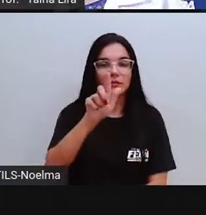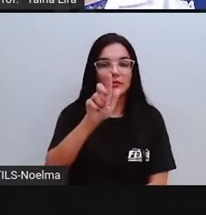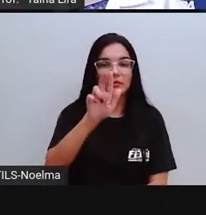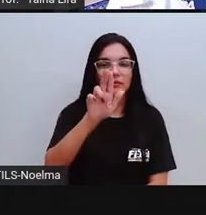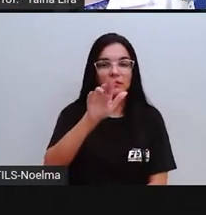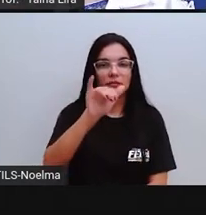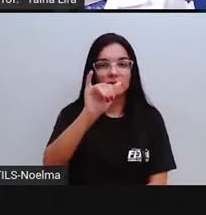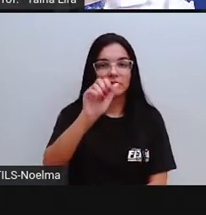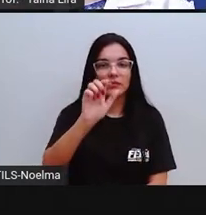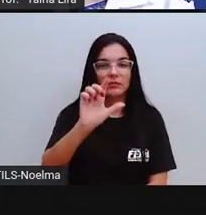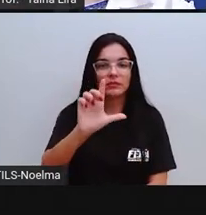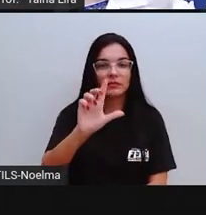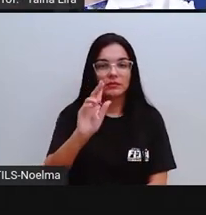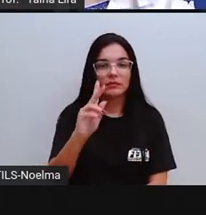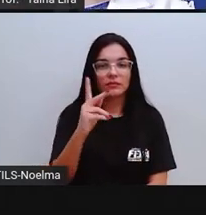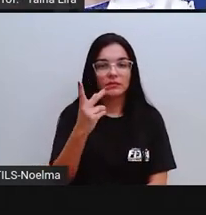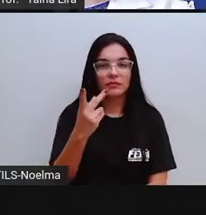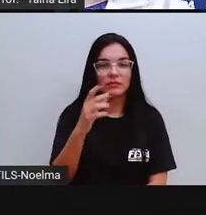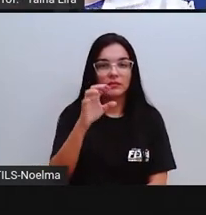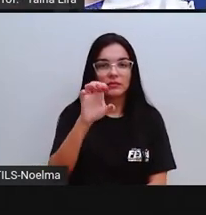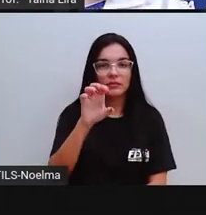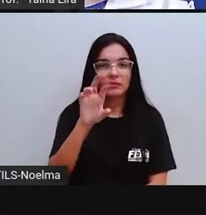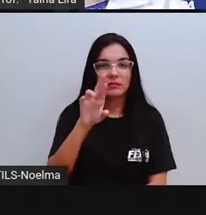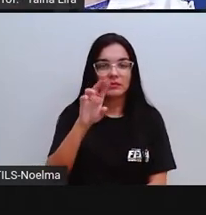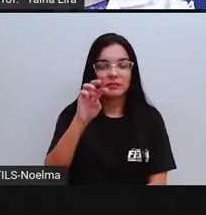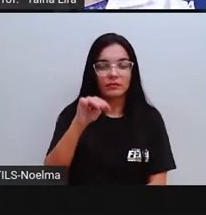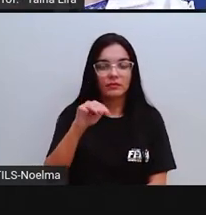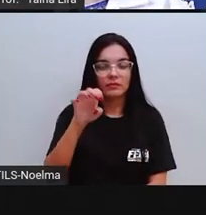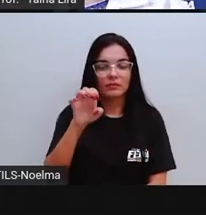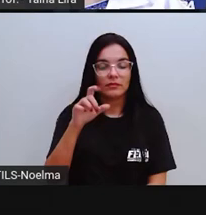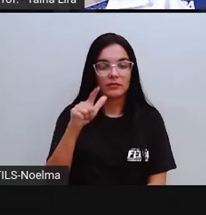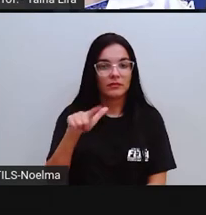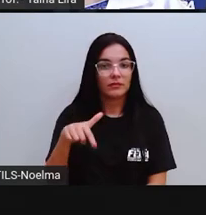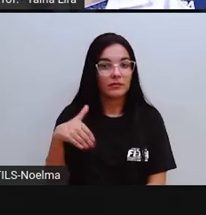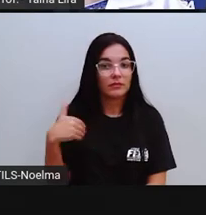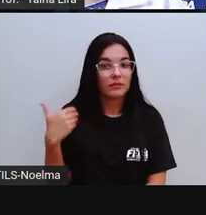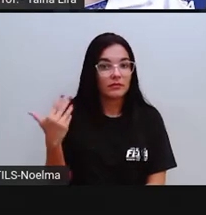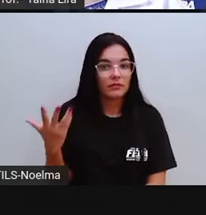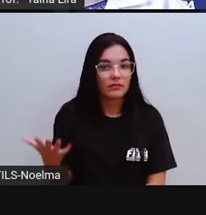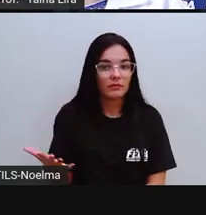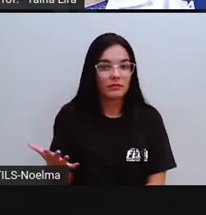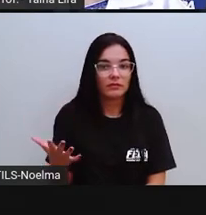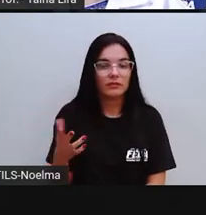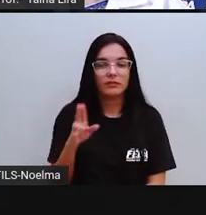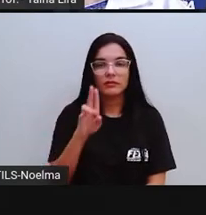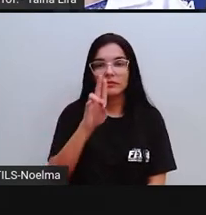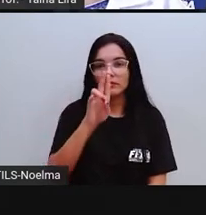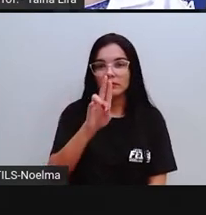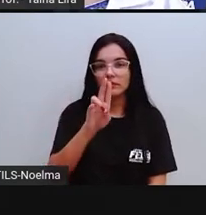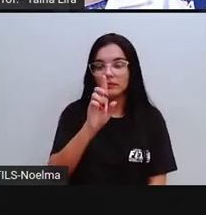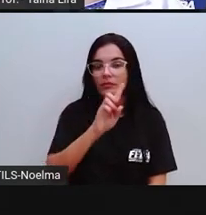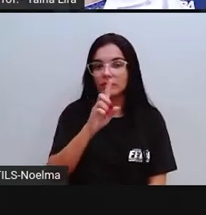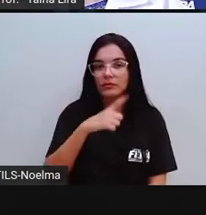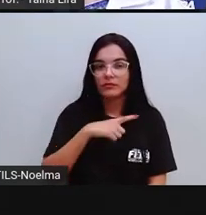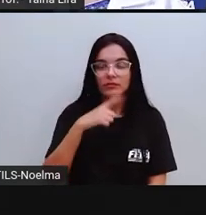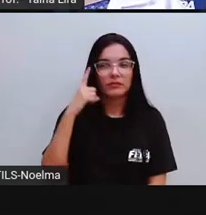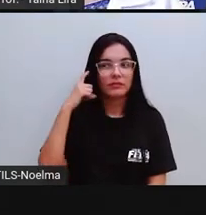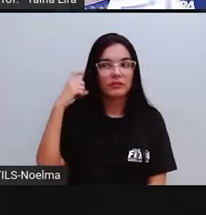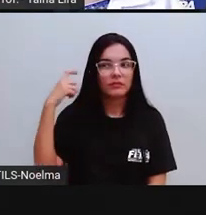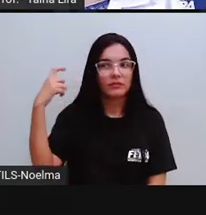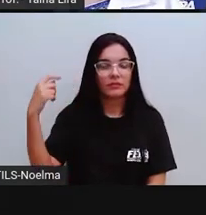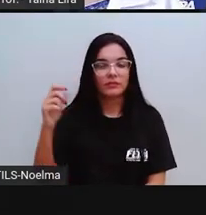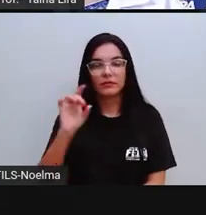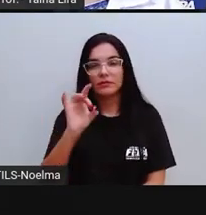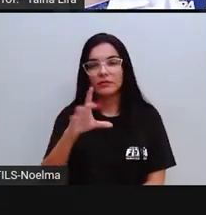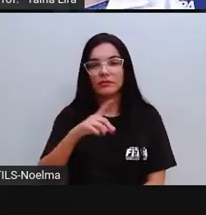Detalhe, a letra U não é pronunciada. Observem, não é guerra, né? É guerra. Então,